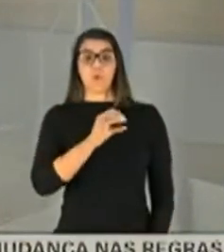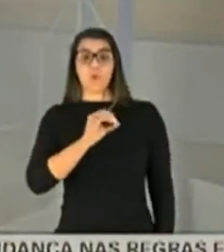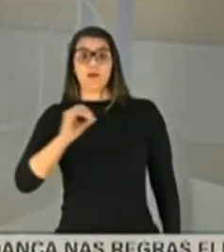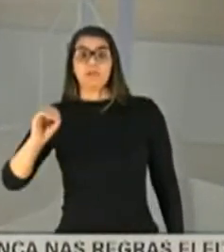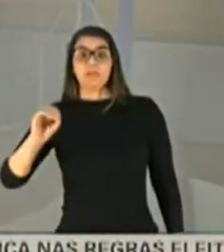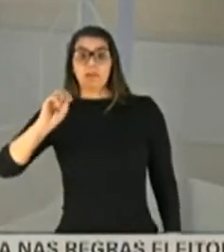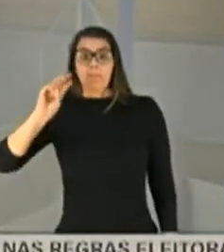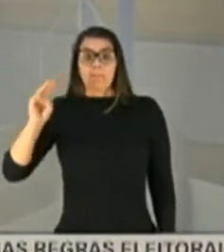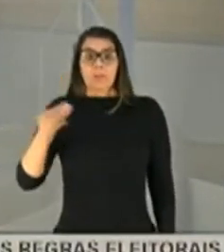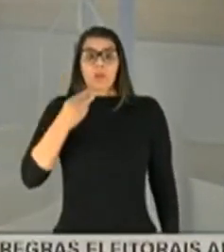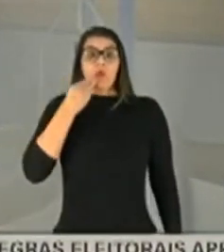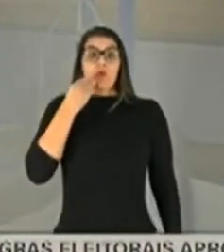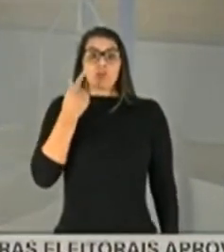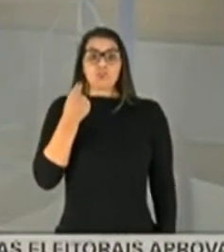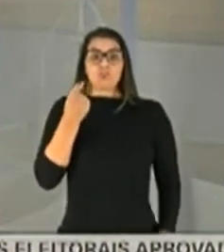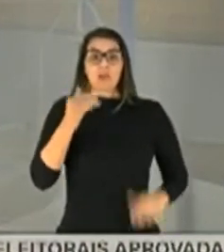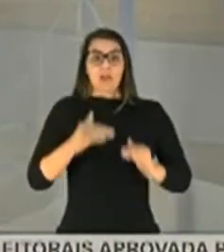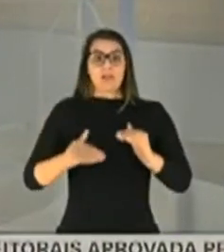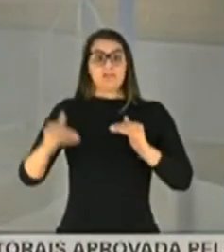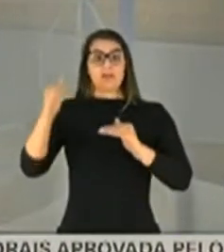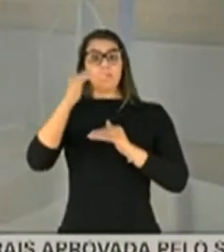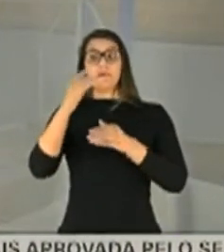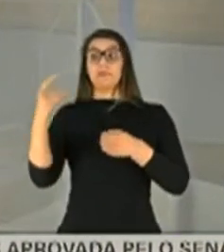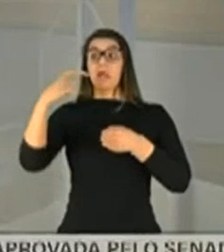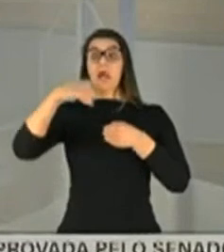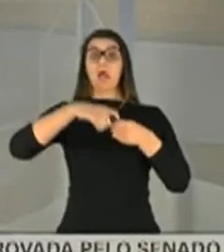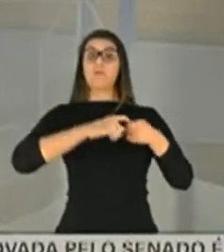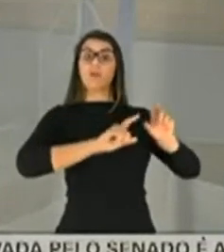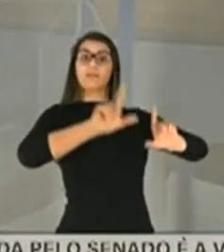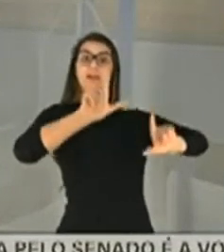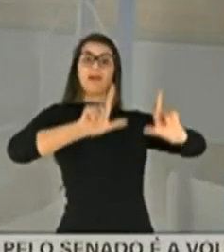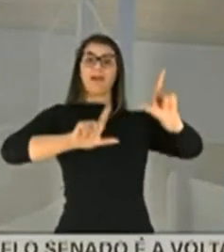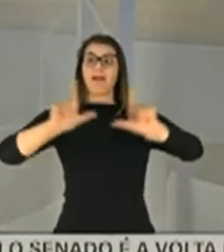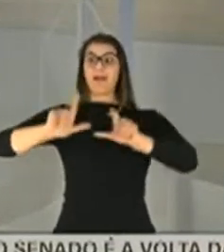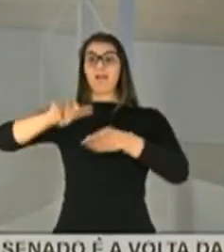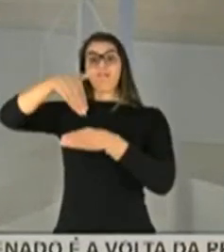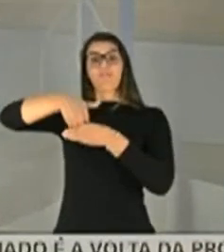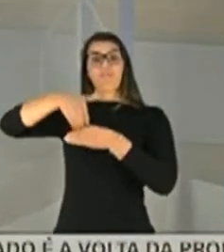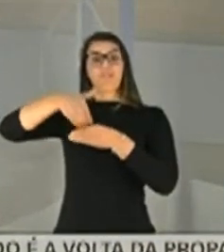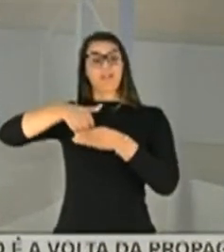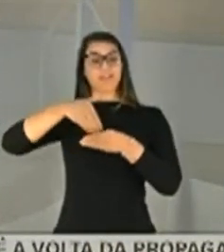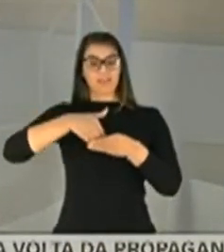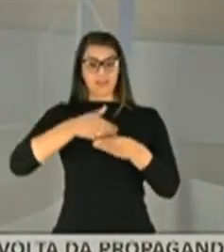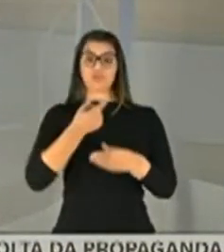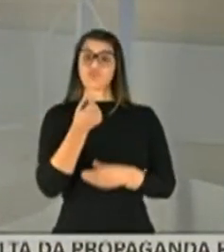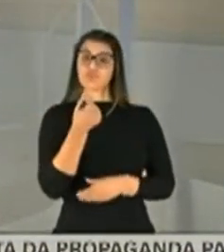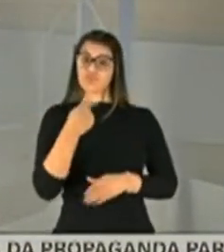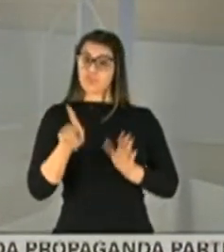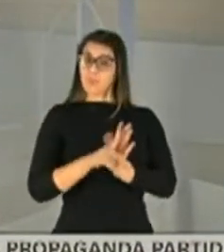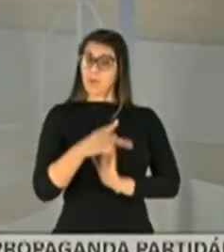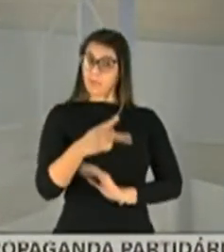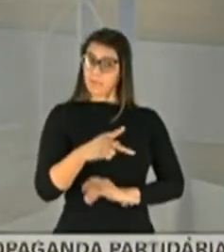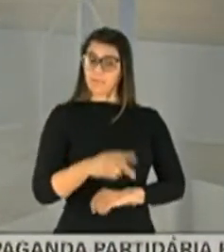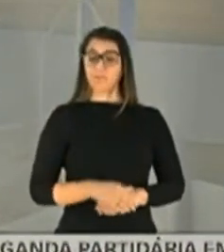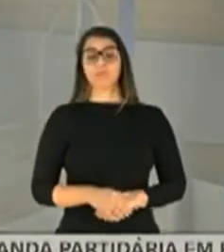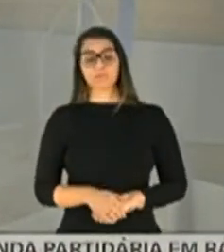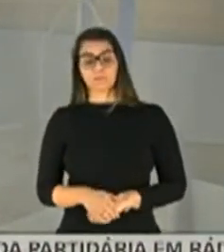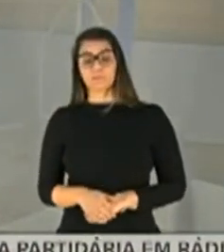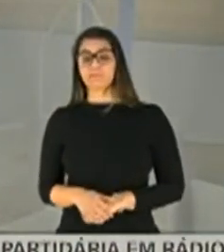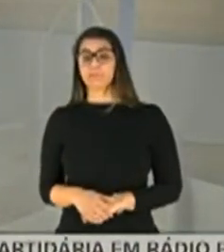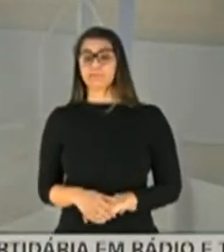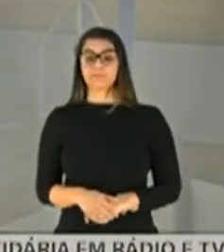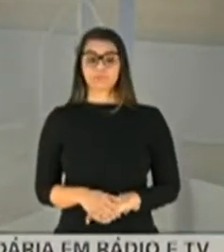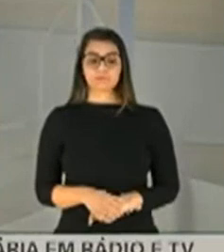de reais, que é a volta da propaganda política eleitoral, com esse dinheiro do fundão. Então, é um